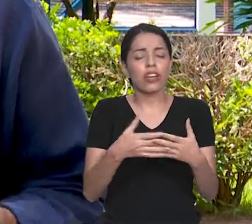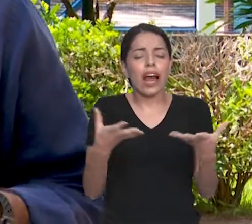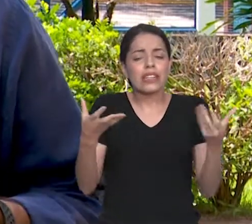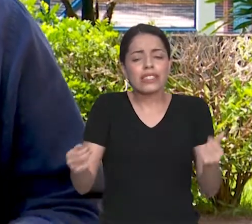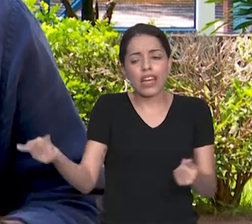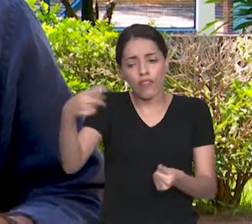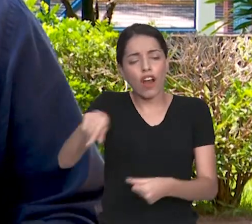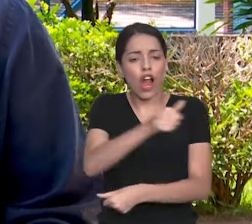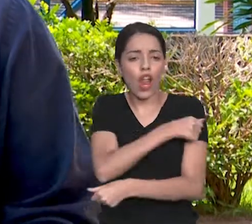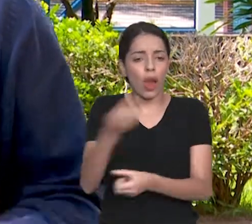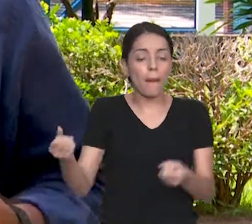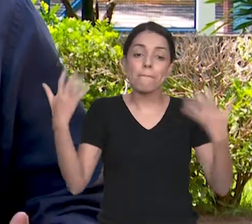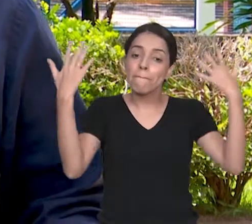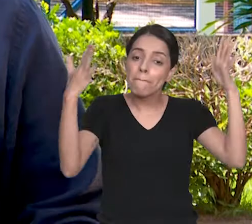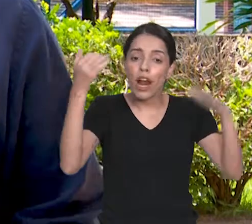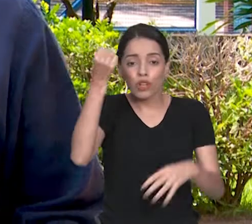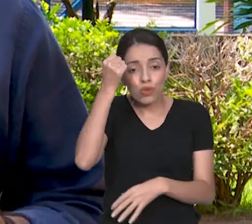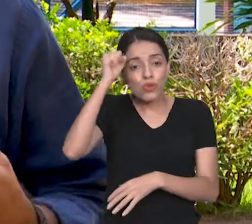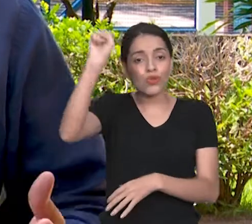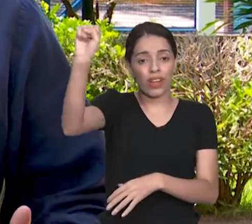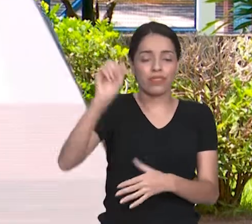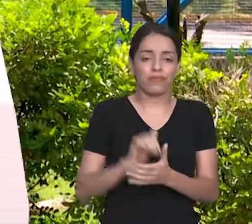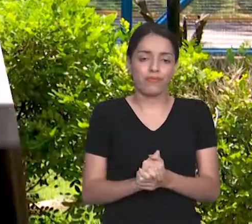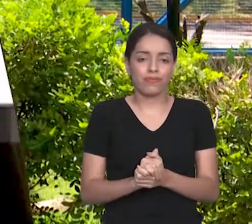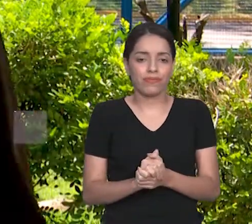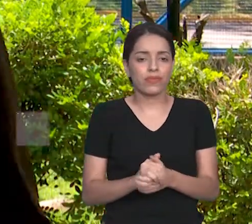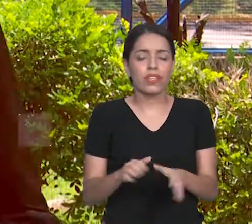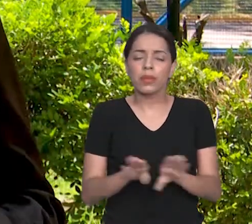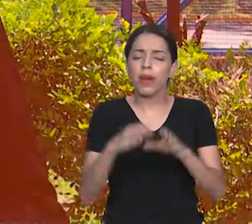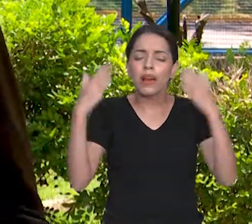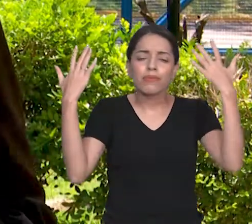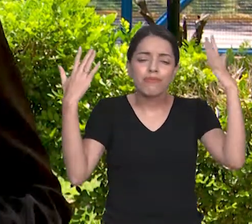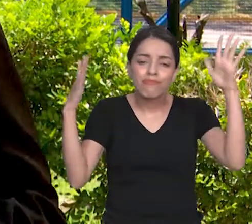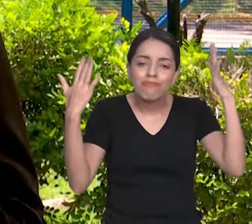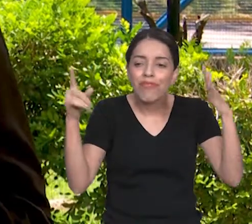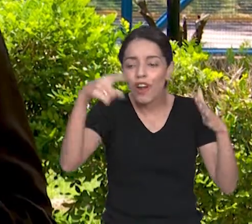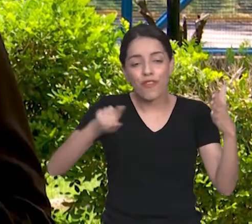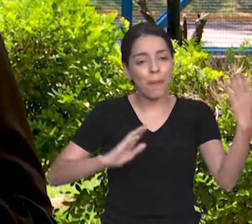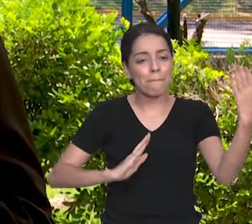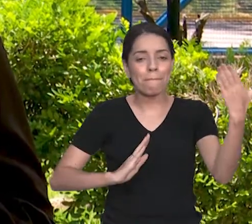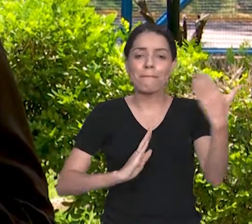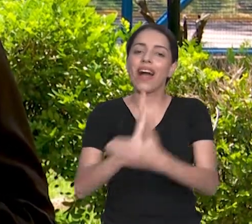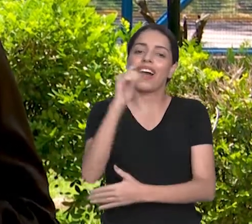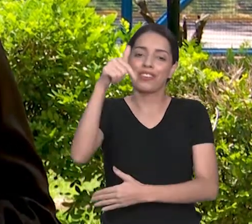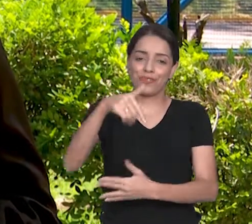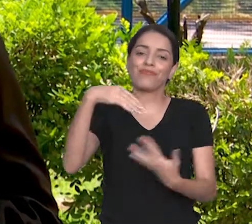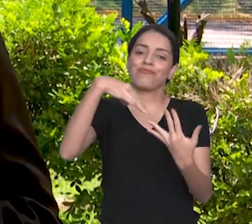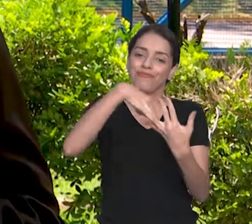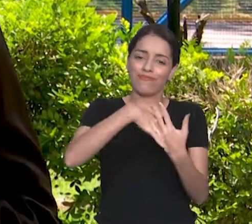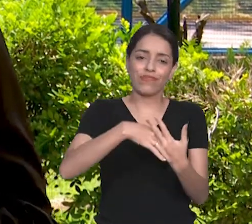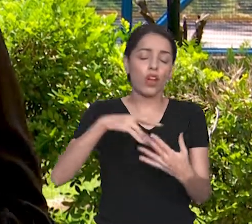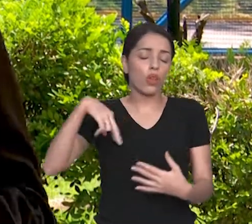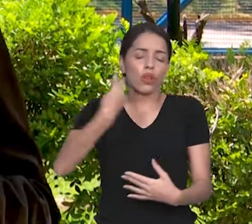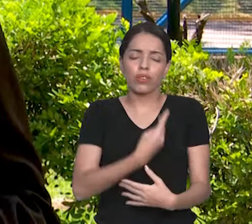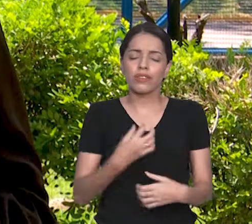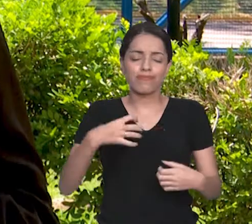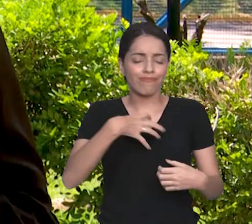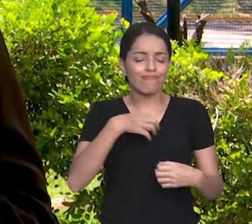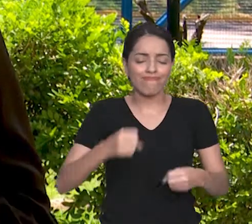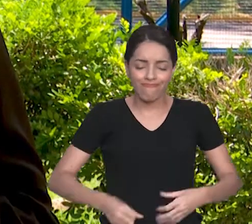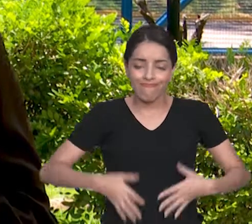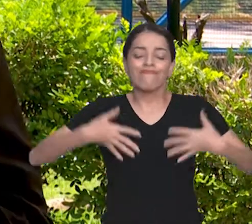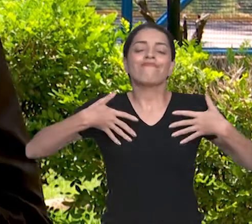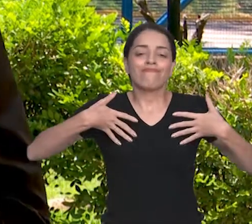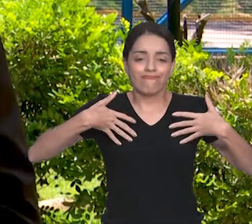vocês em 2022. Parabéns e sucesso! Parabéns pela aprovação na nossa universidade! Estamos muito